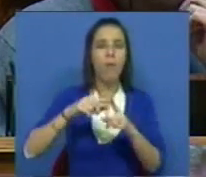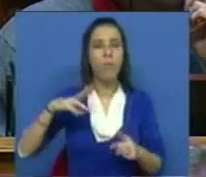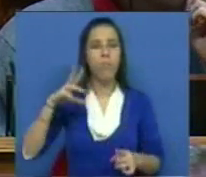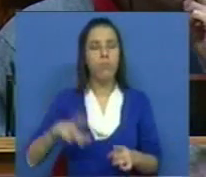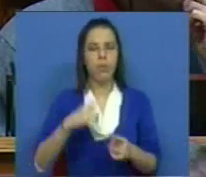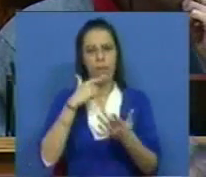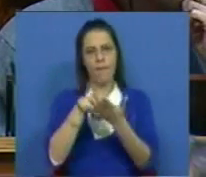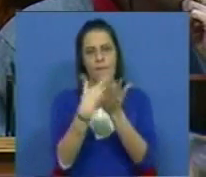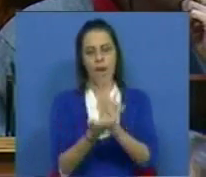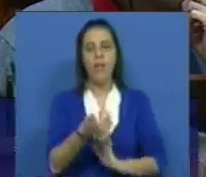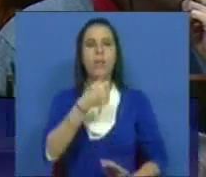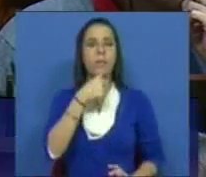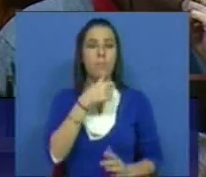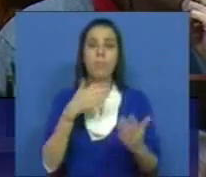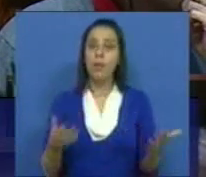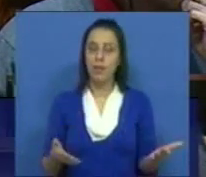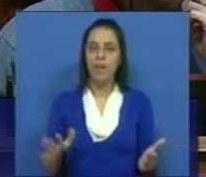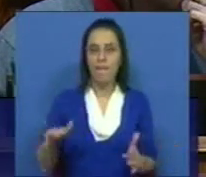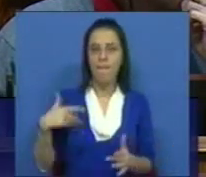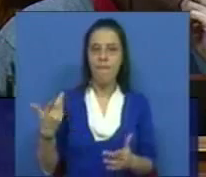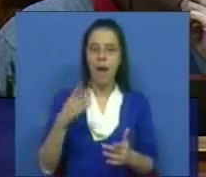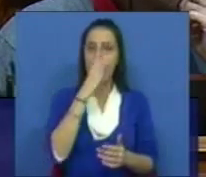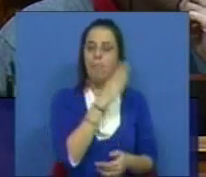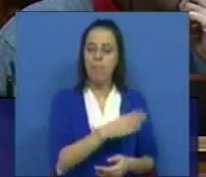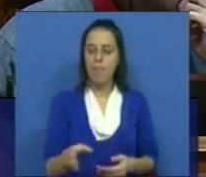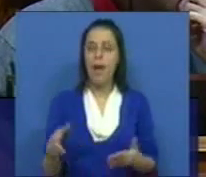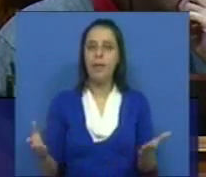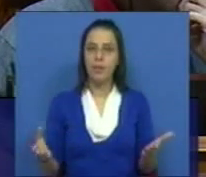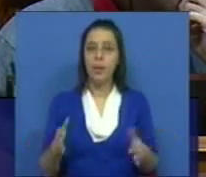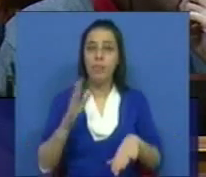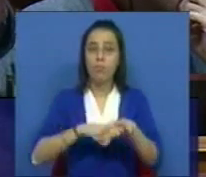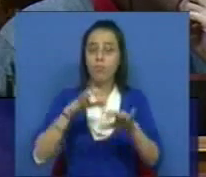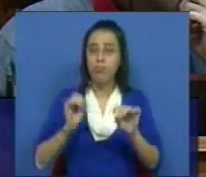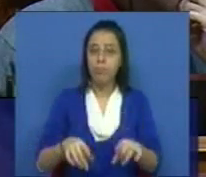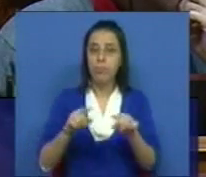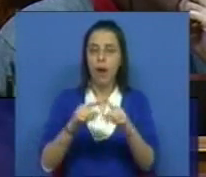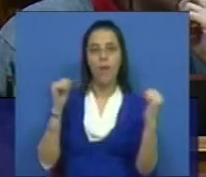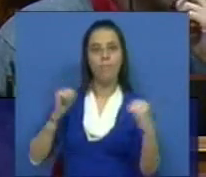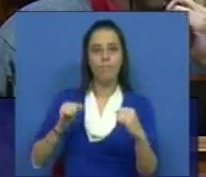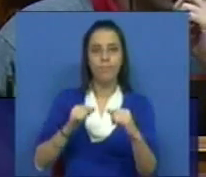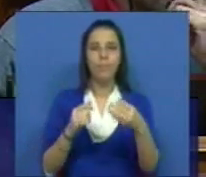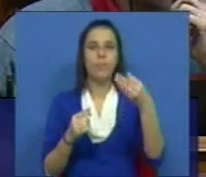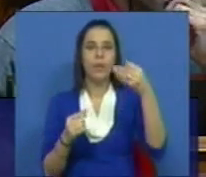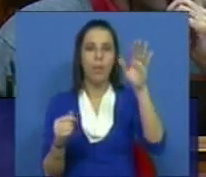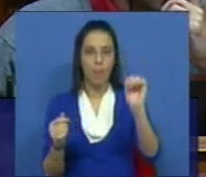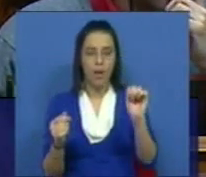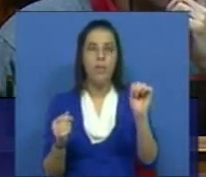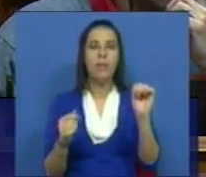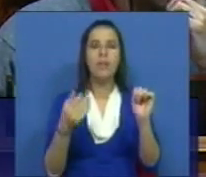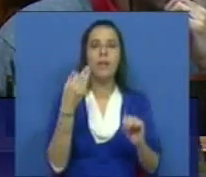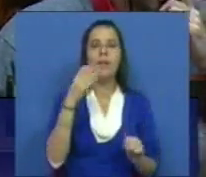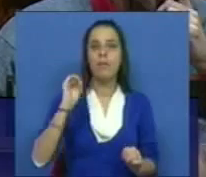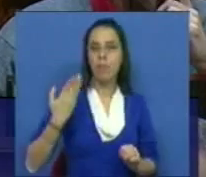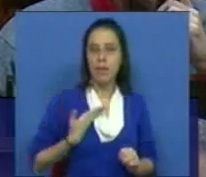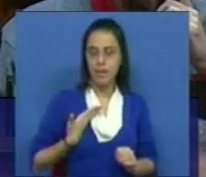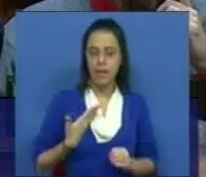de um conjunto de medidas que têm vindo a ser aplicadas fruto dos pactos entre o Partido Socialista e